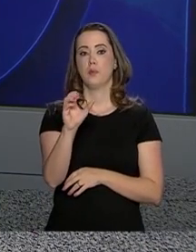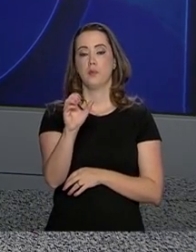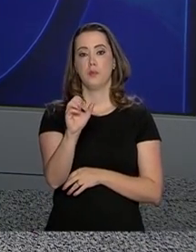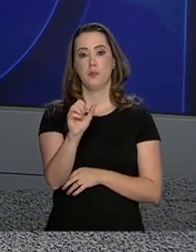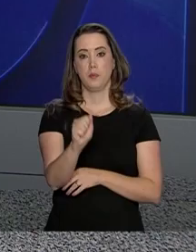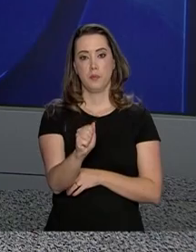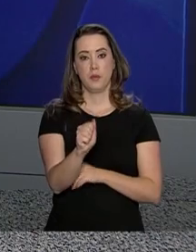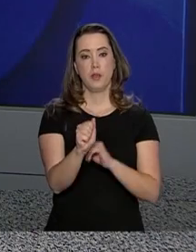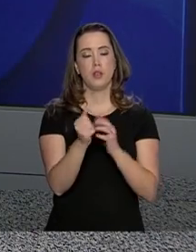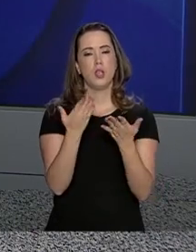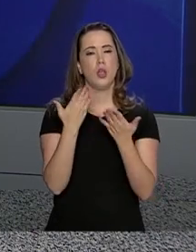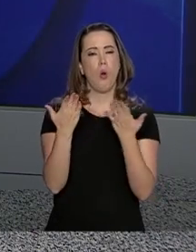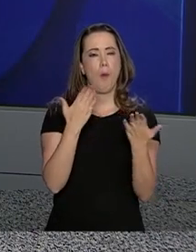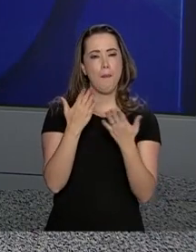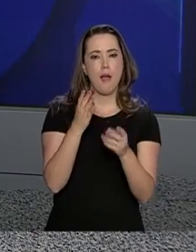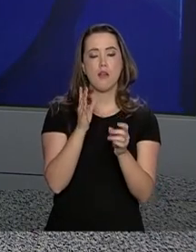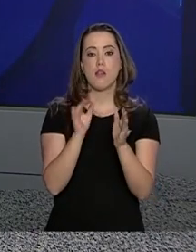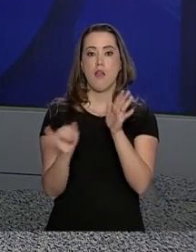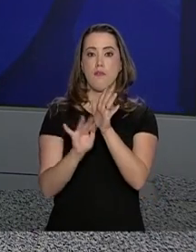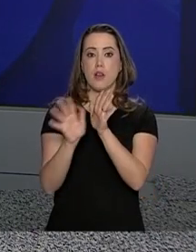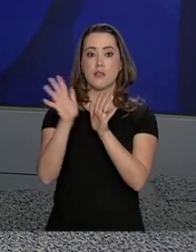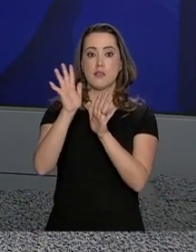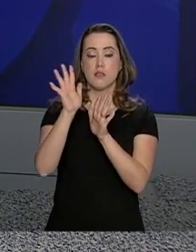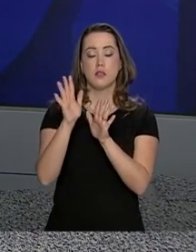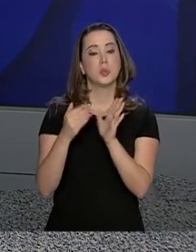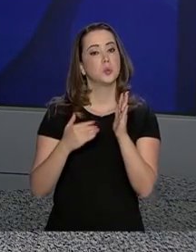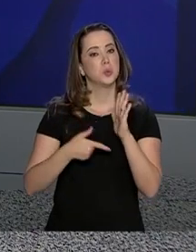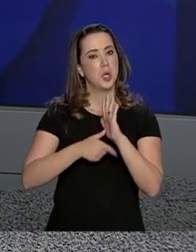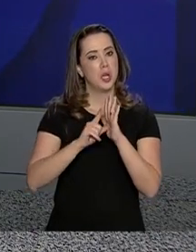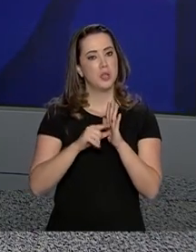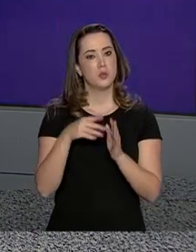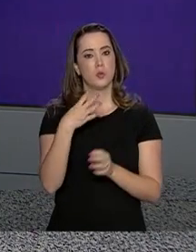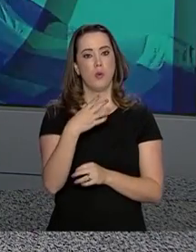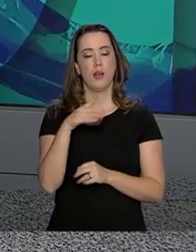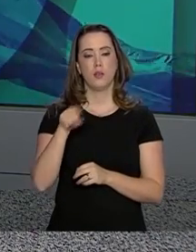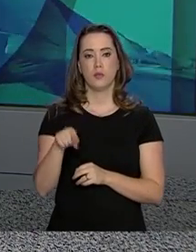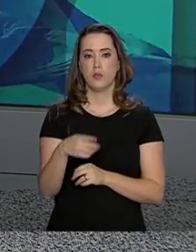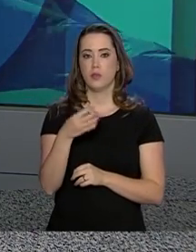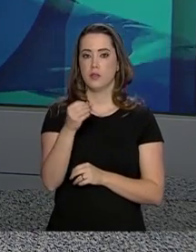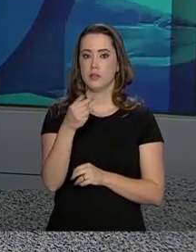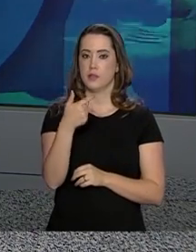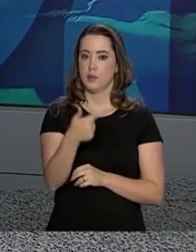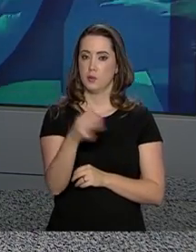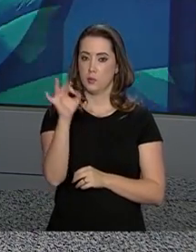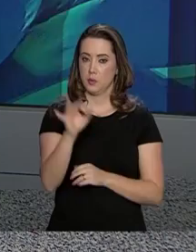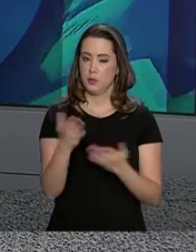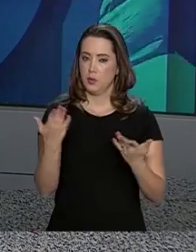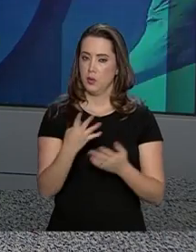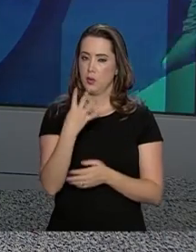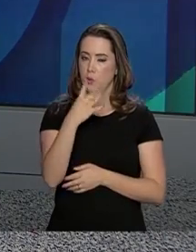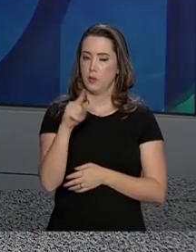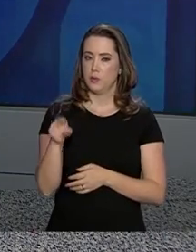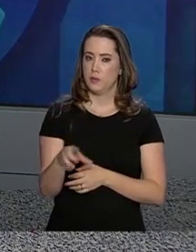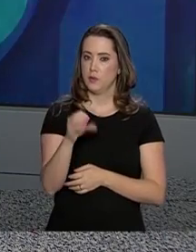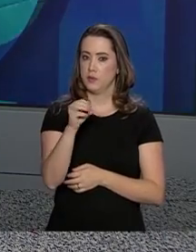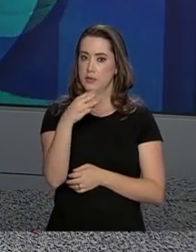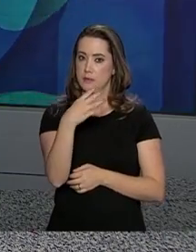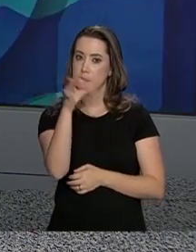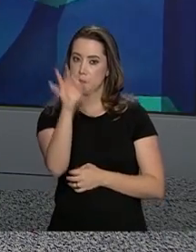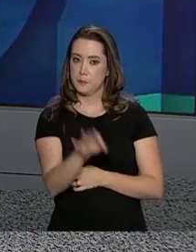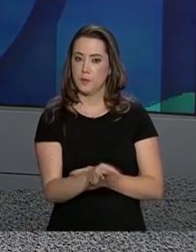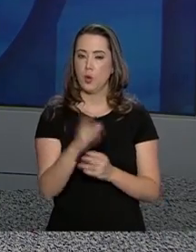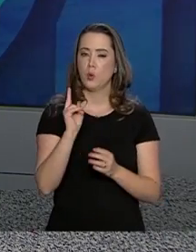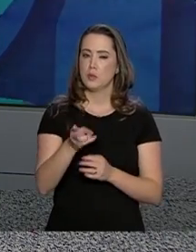IPCA, que calcula a inflação, a previsão passou de 4,02% para 4,03%,